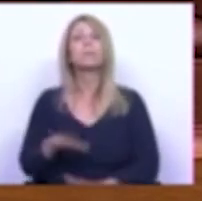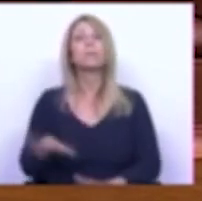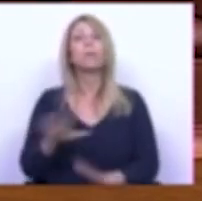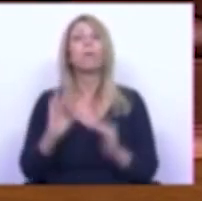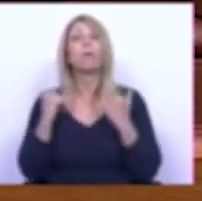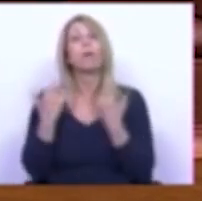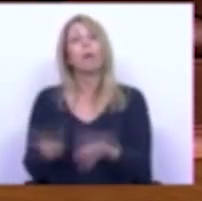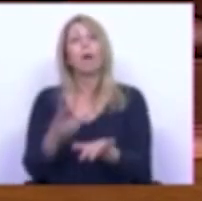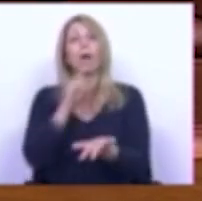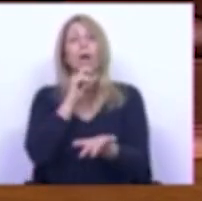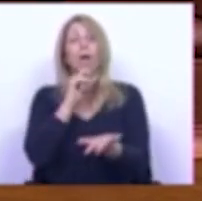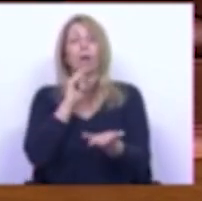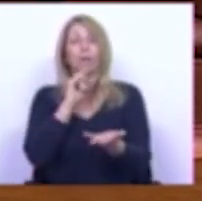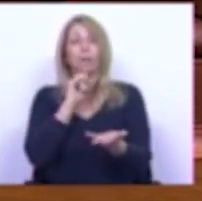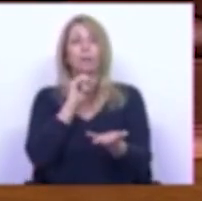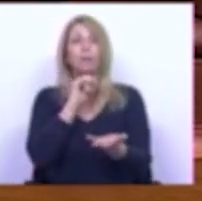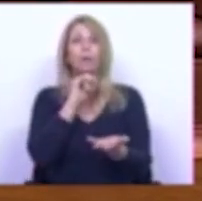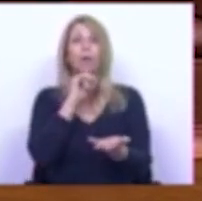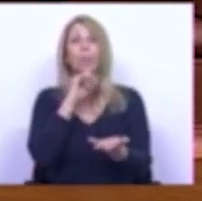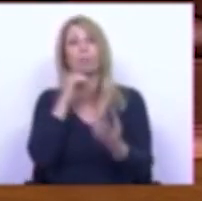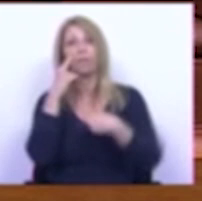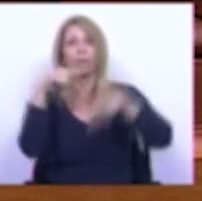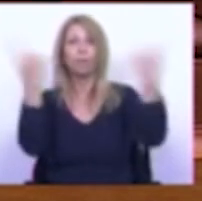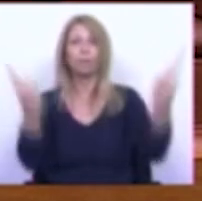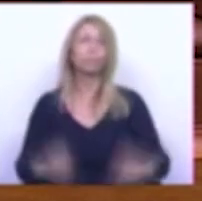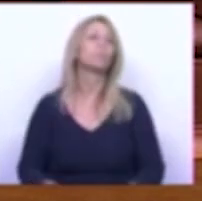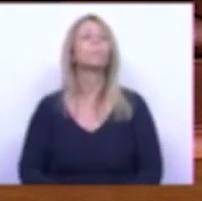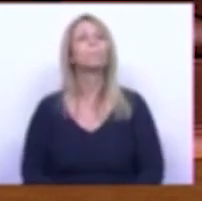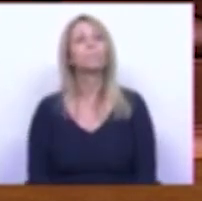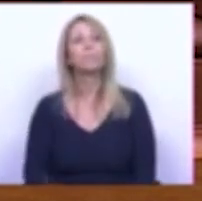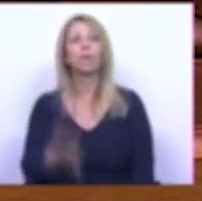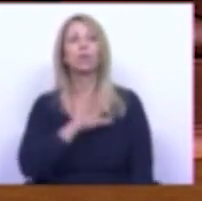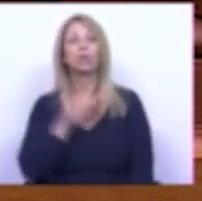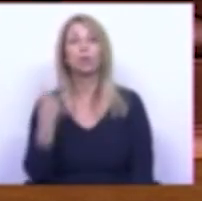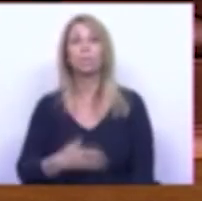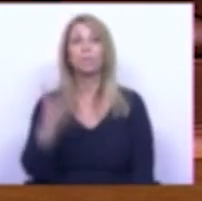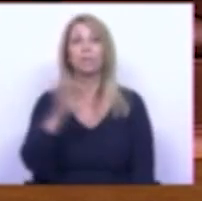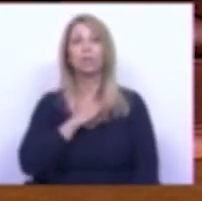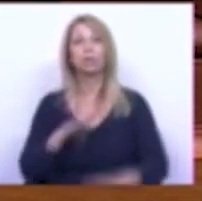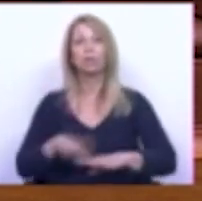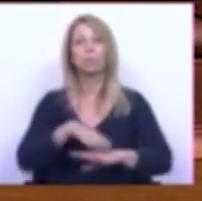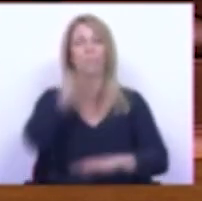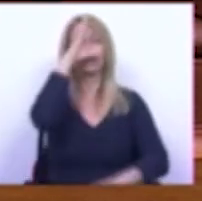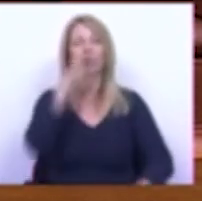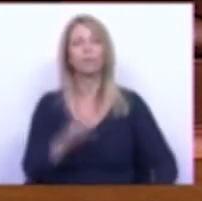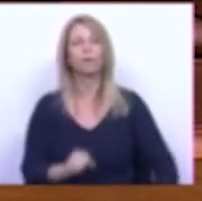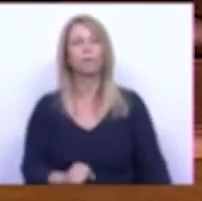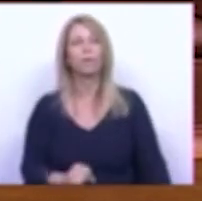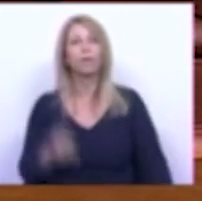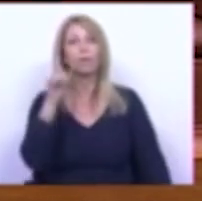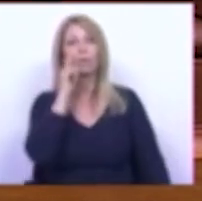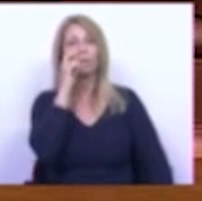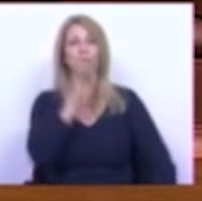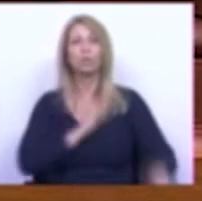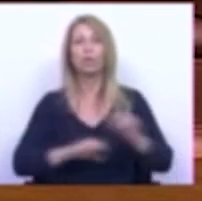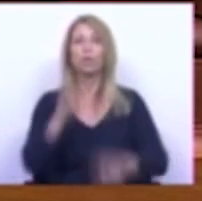lhes permitem ou lhe permitem exibir Senhor Presidente Senhoras Membros do Governo Senhoras e